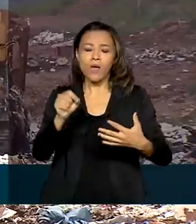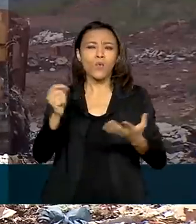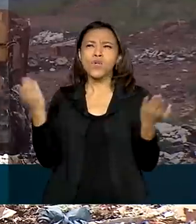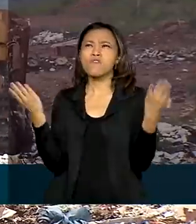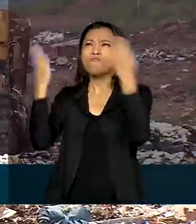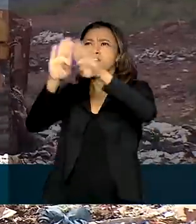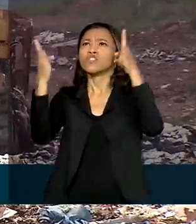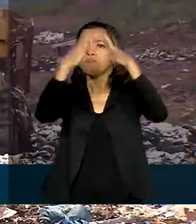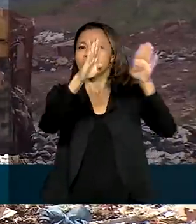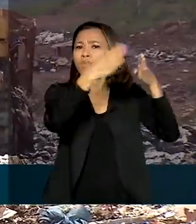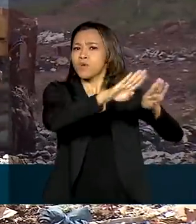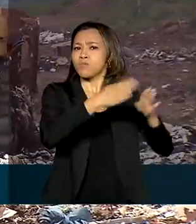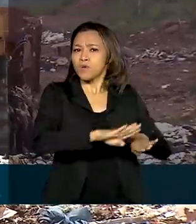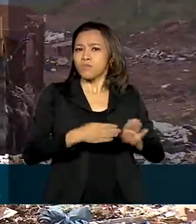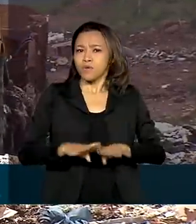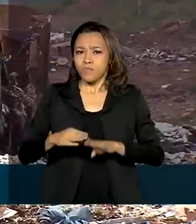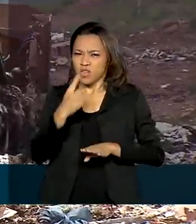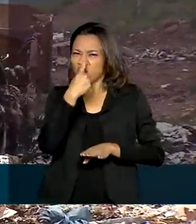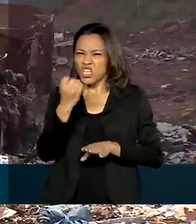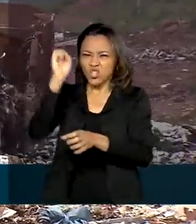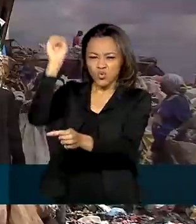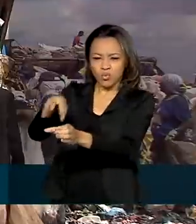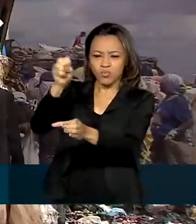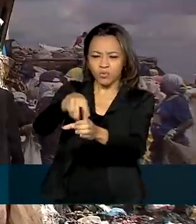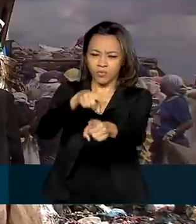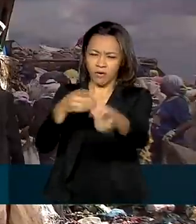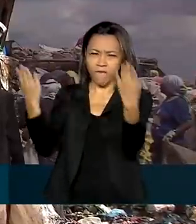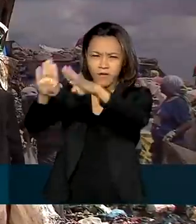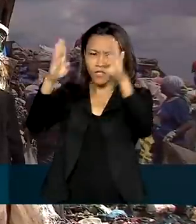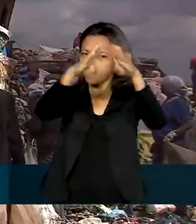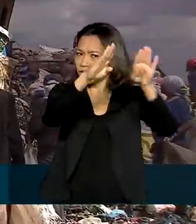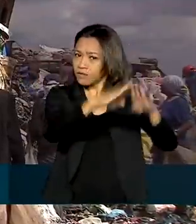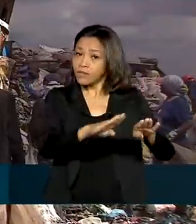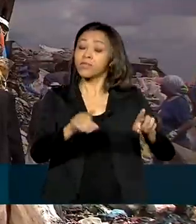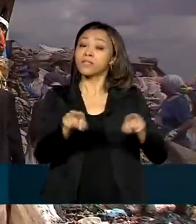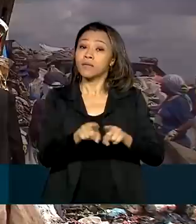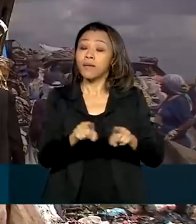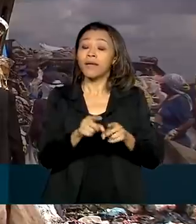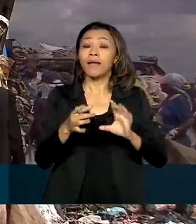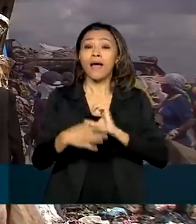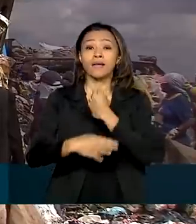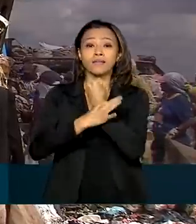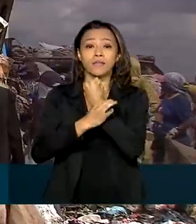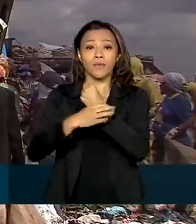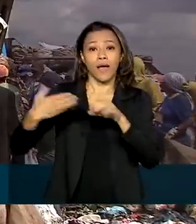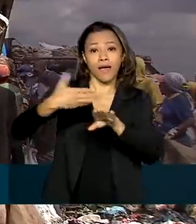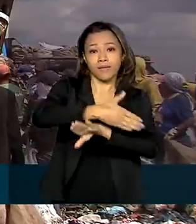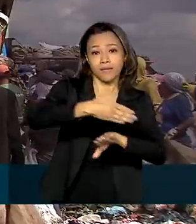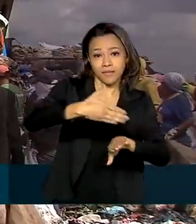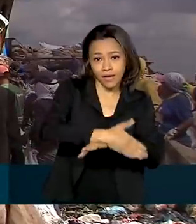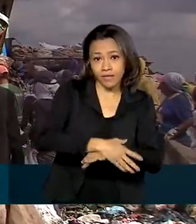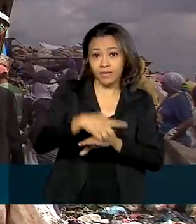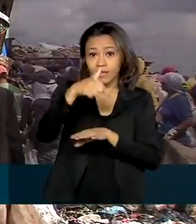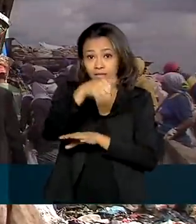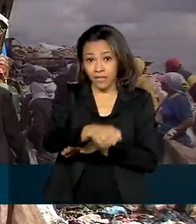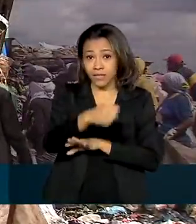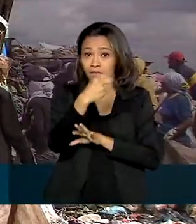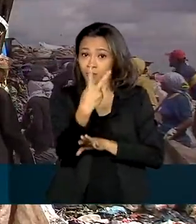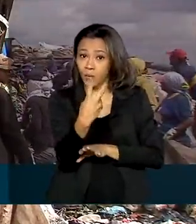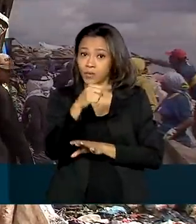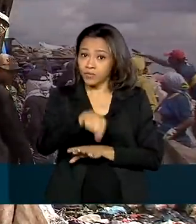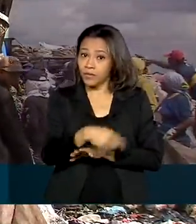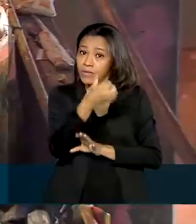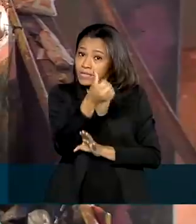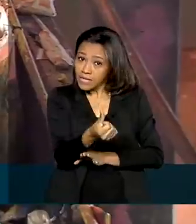todos os lixões nos próximos quatro anos e a garantia do acesso de 72,6%